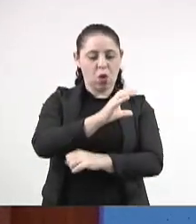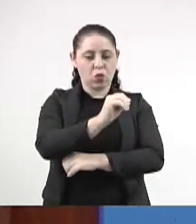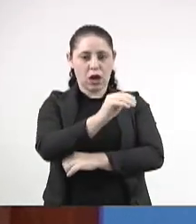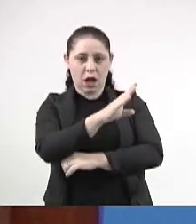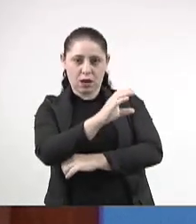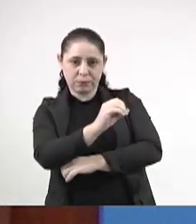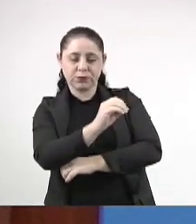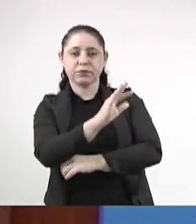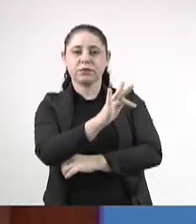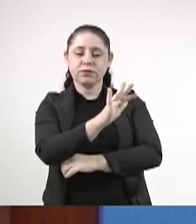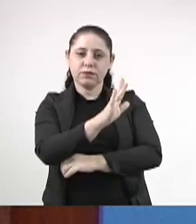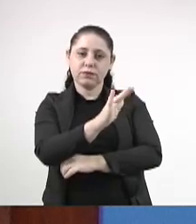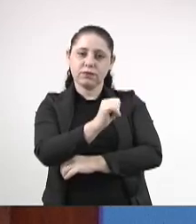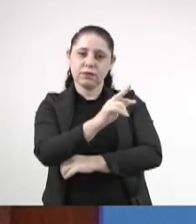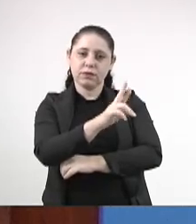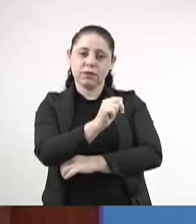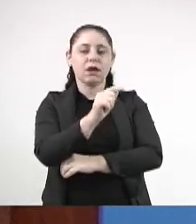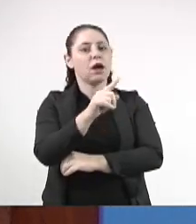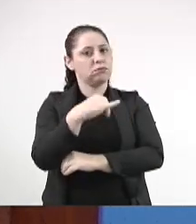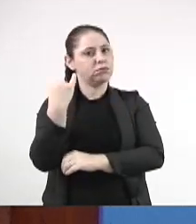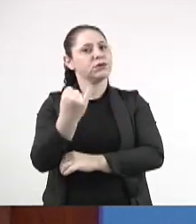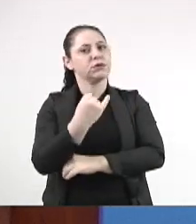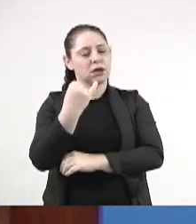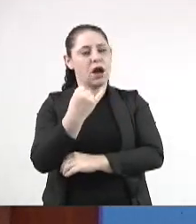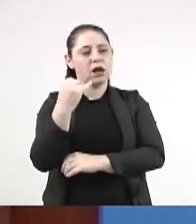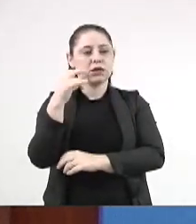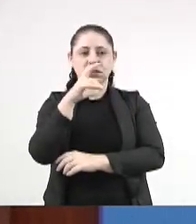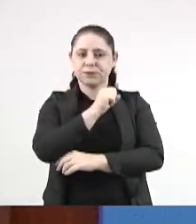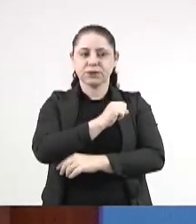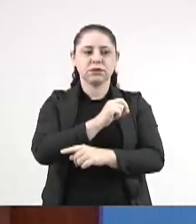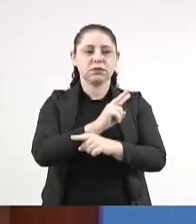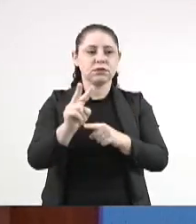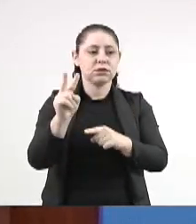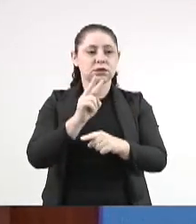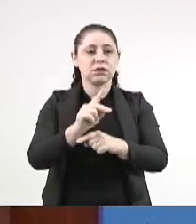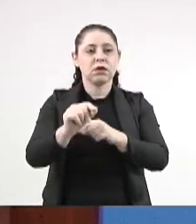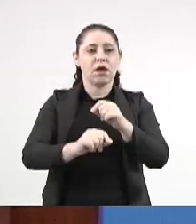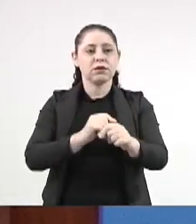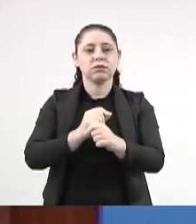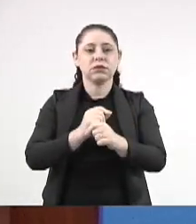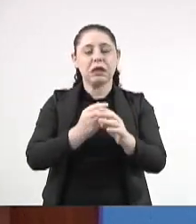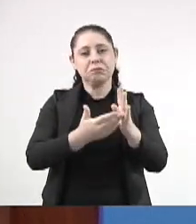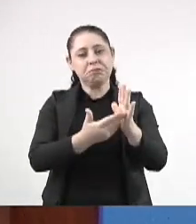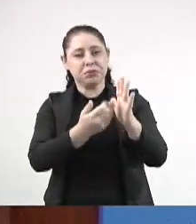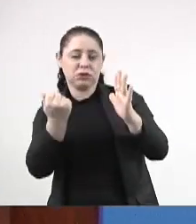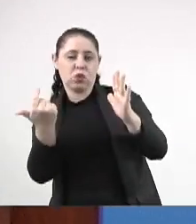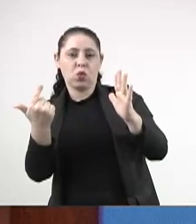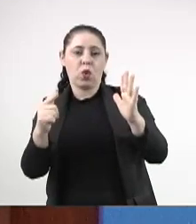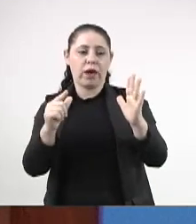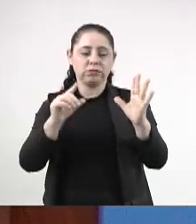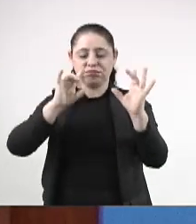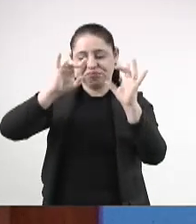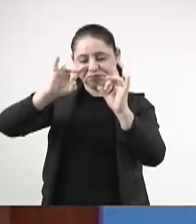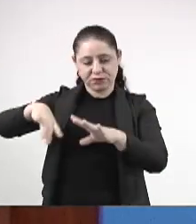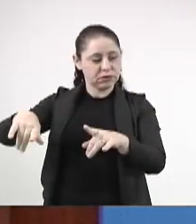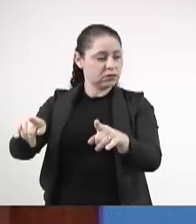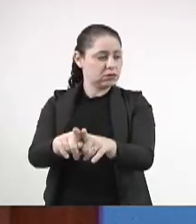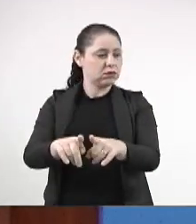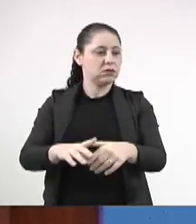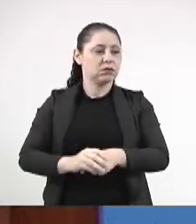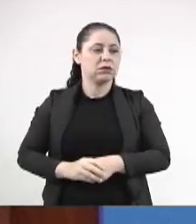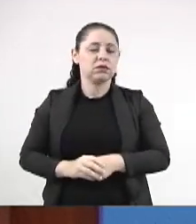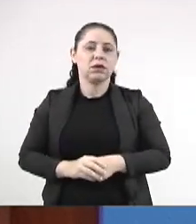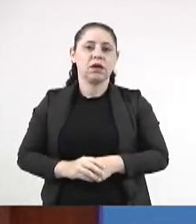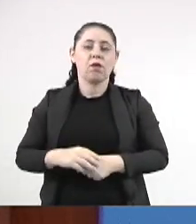colocar um cabo de fibra ótica que é interessante, que vai aumentar a velocidade, ela tem que tirar esse lixo aqui, porque isso aqui é lixo. Então, se você olhar nos